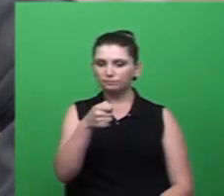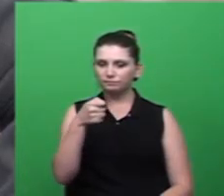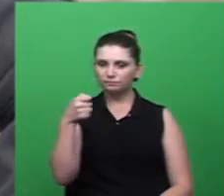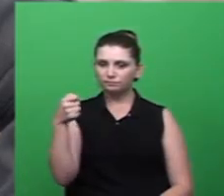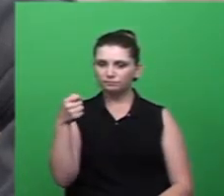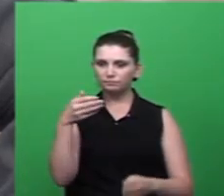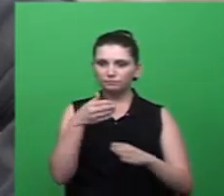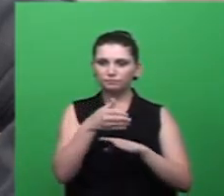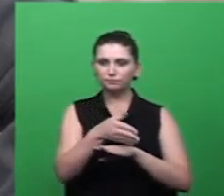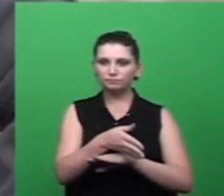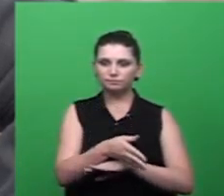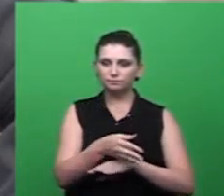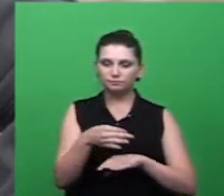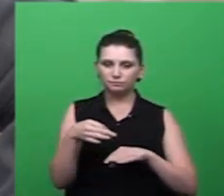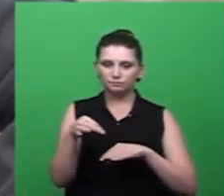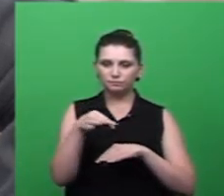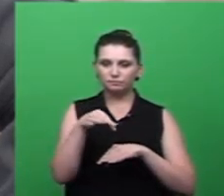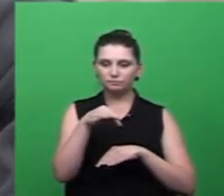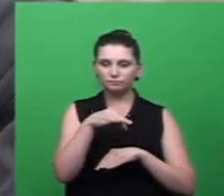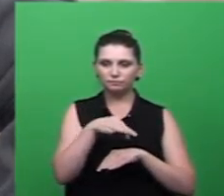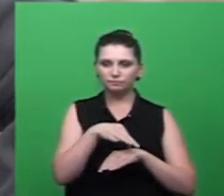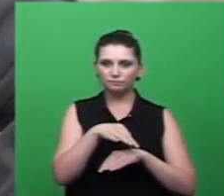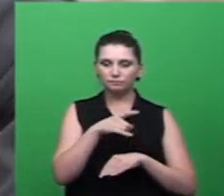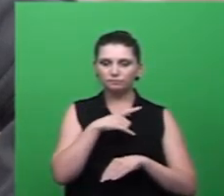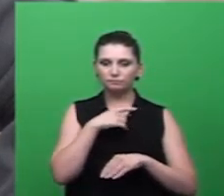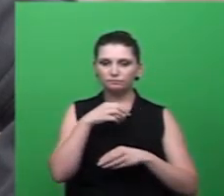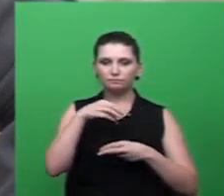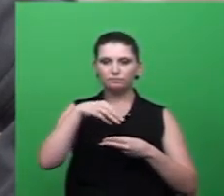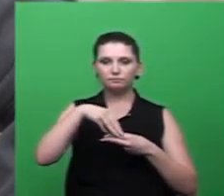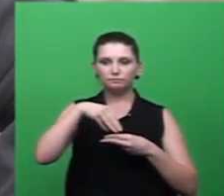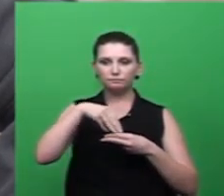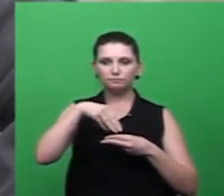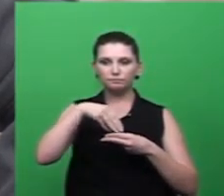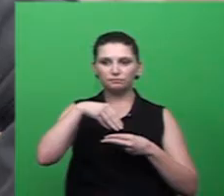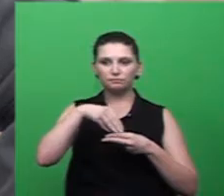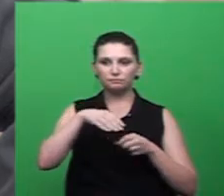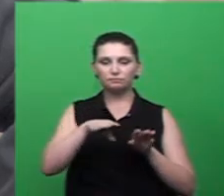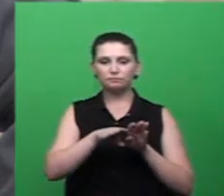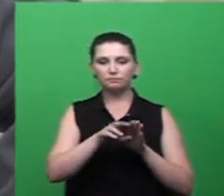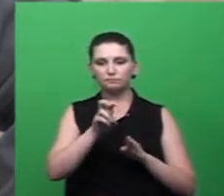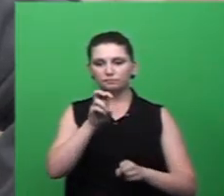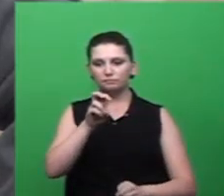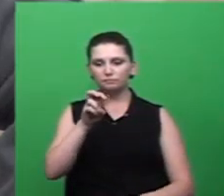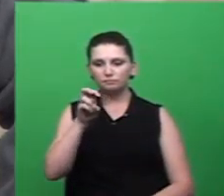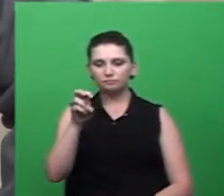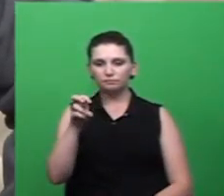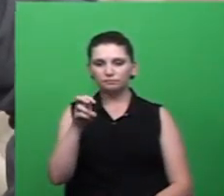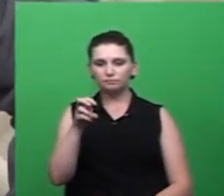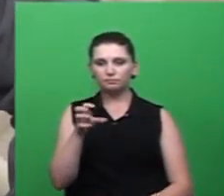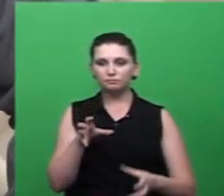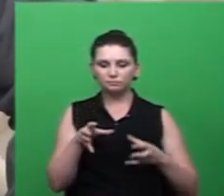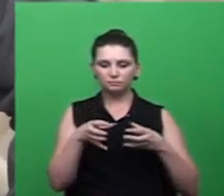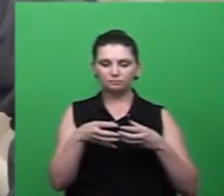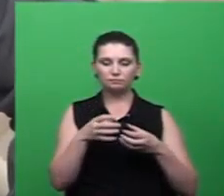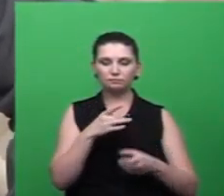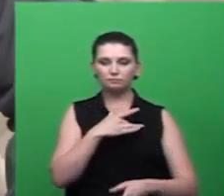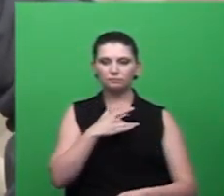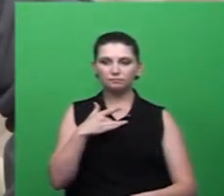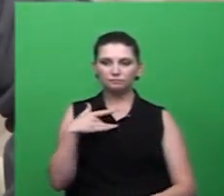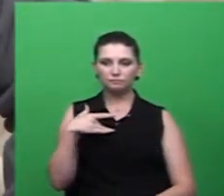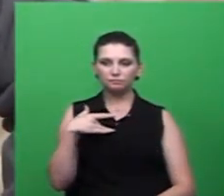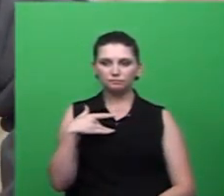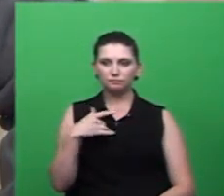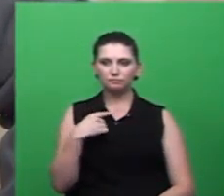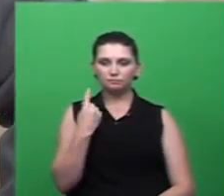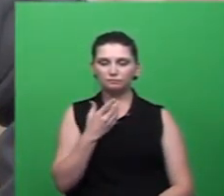de emergencial no município além de 55 outras unidades de saúde nós já